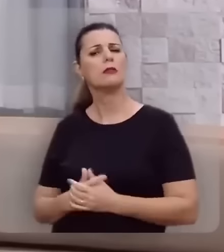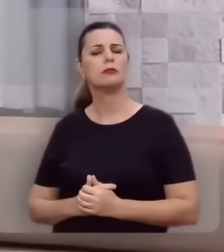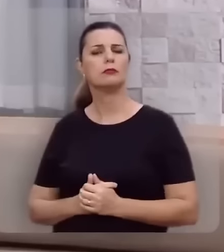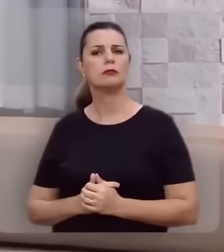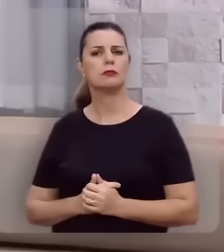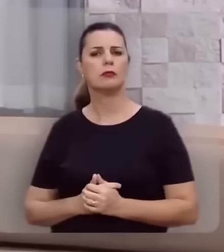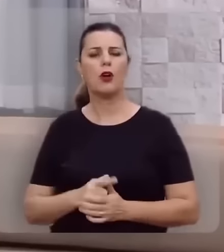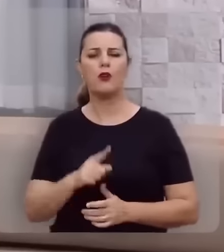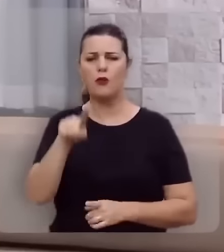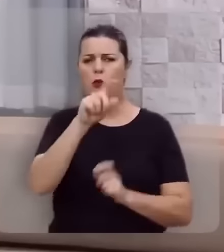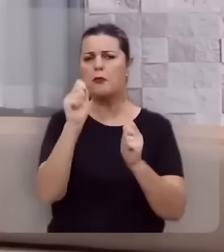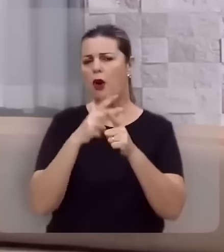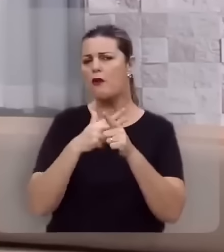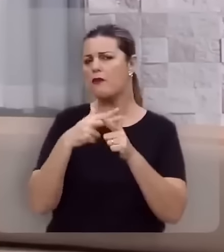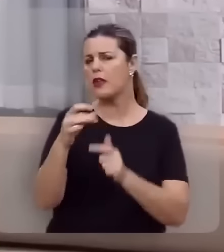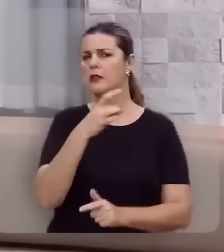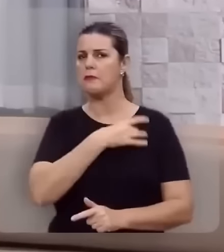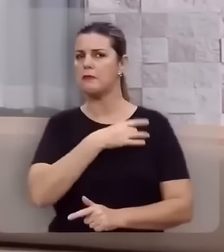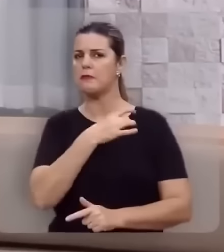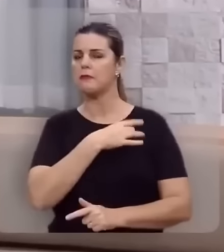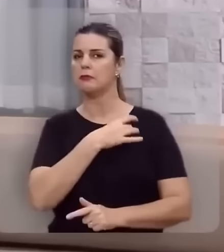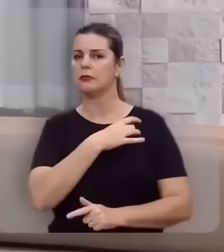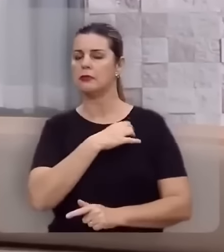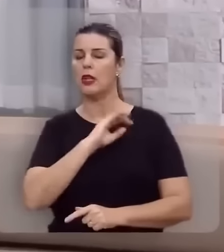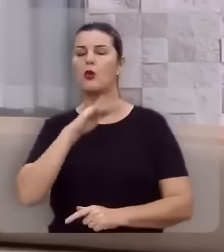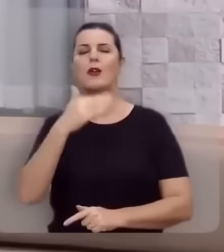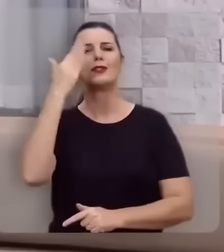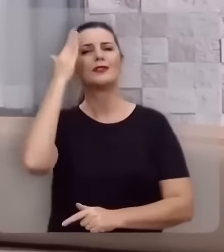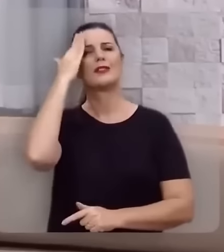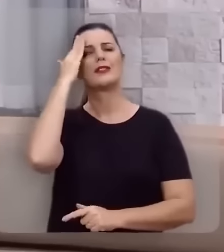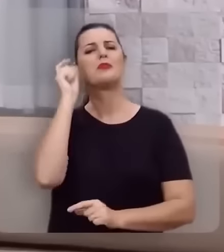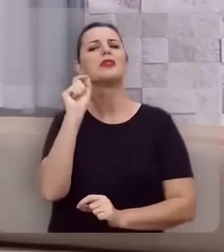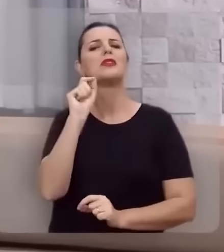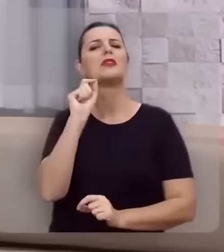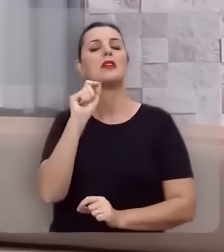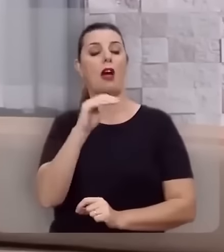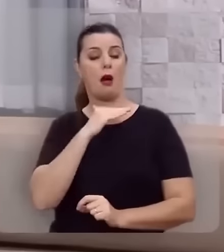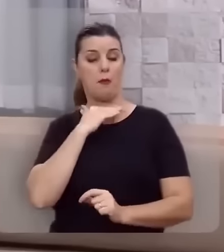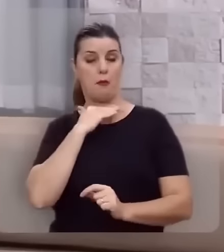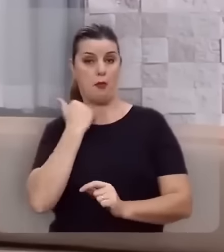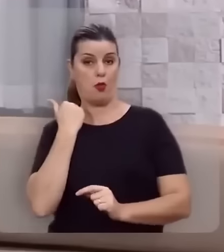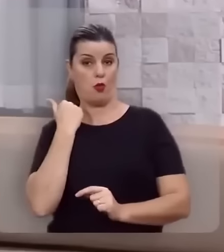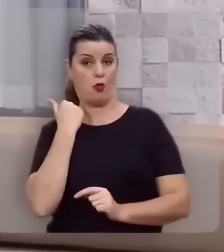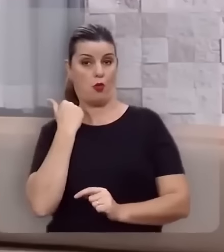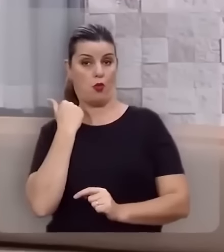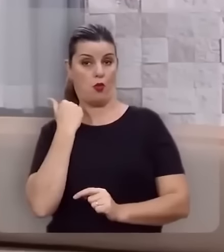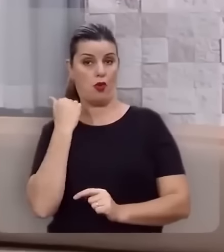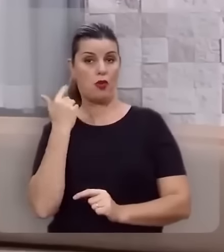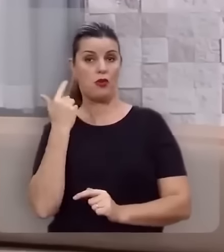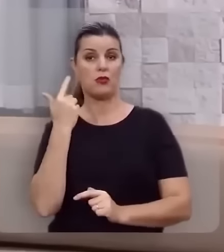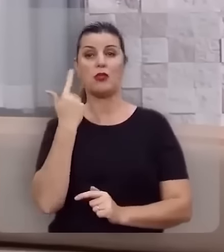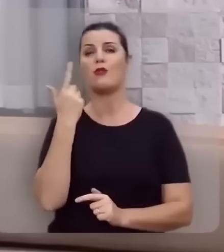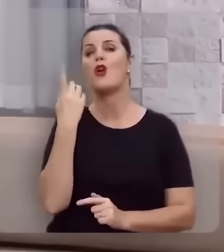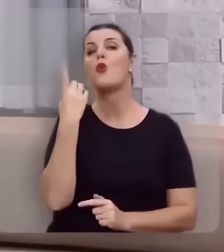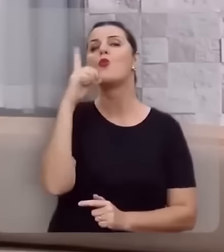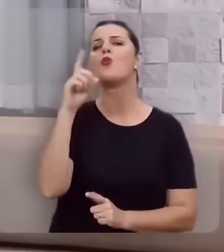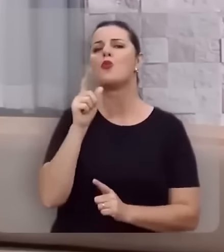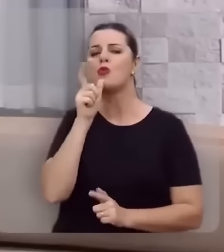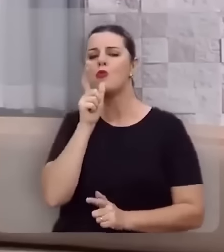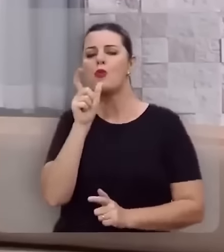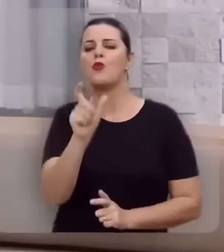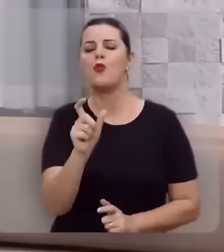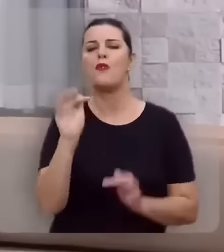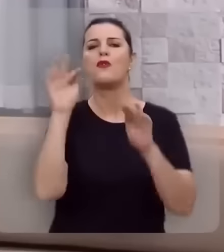Você pode vencer o medo quando você sabe que a morte não tem a última palavra,